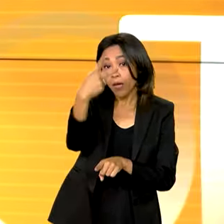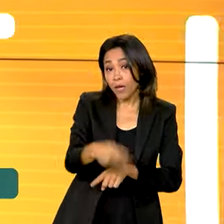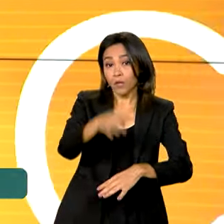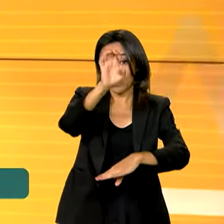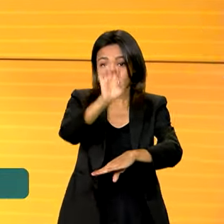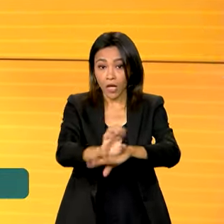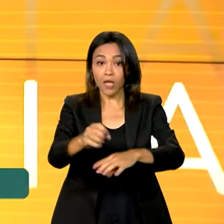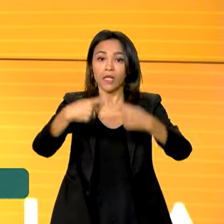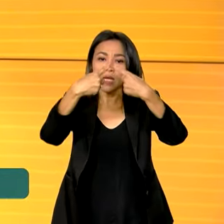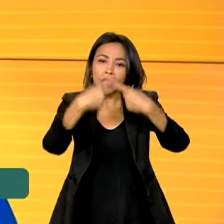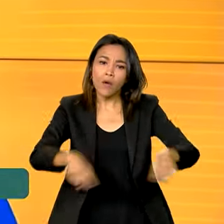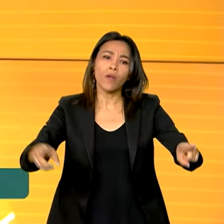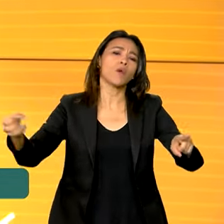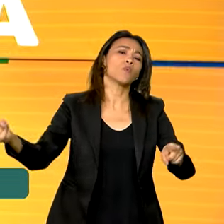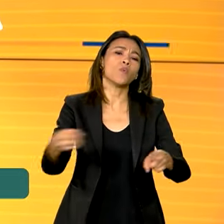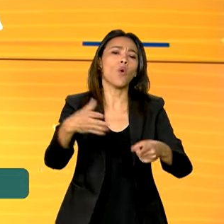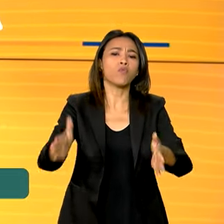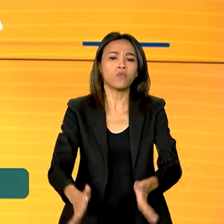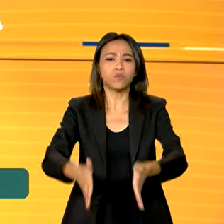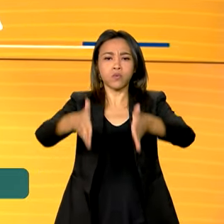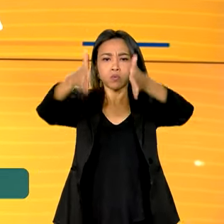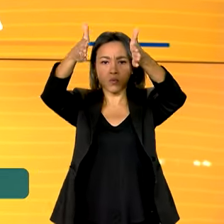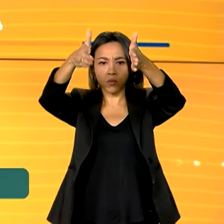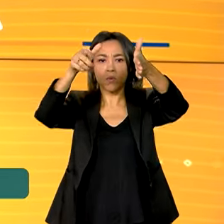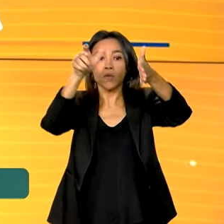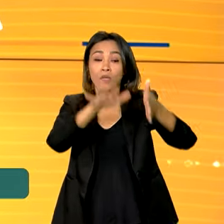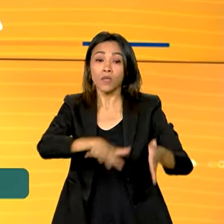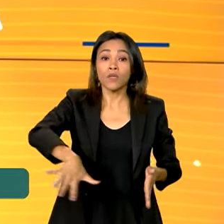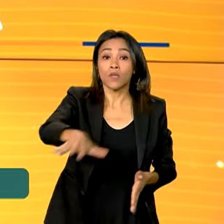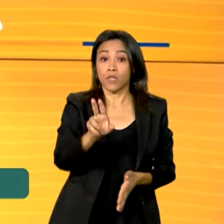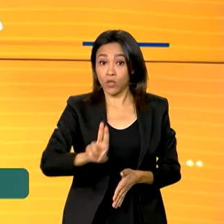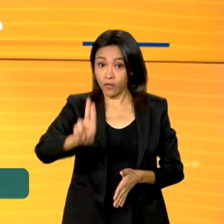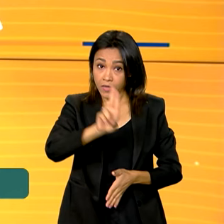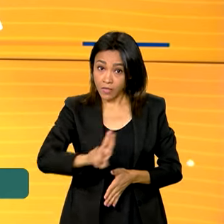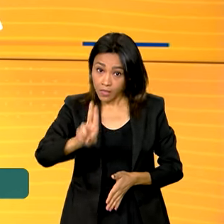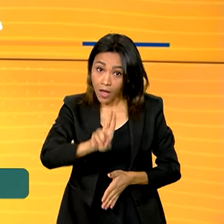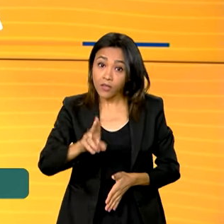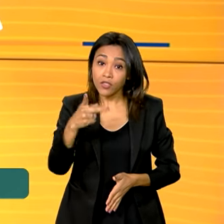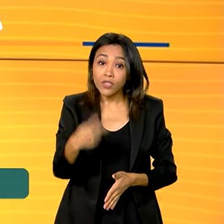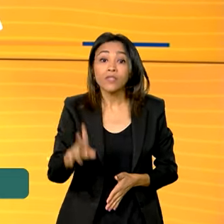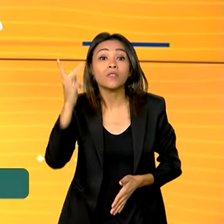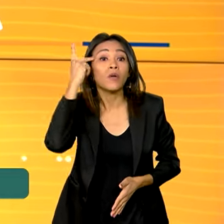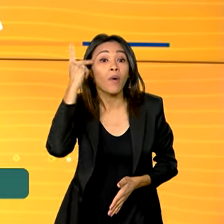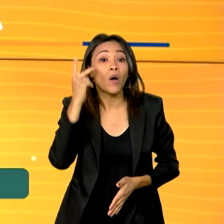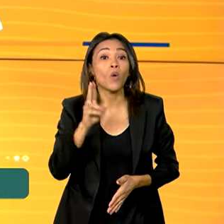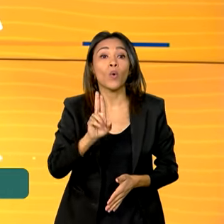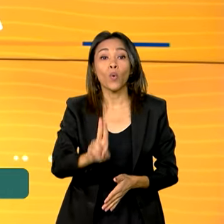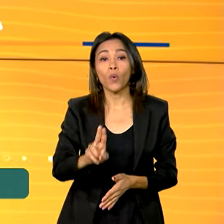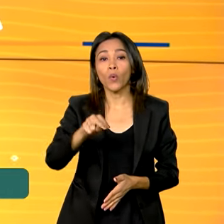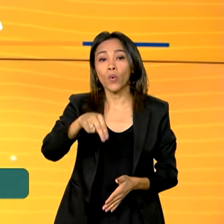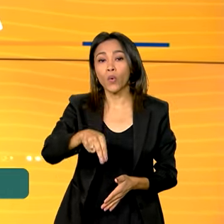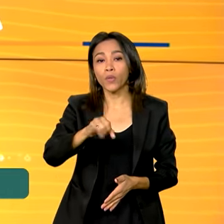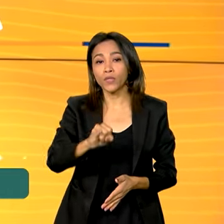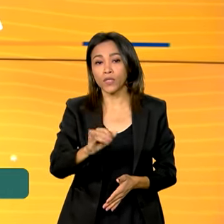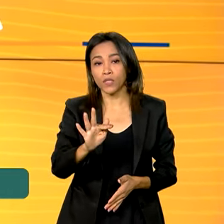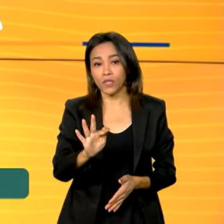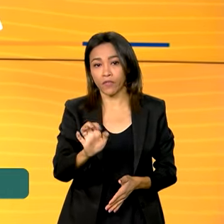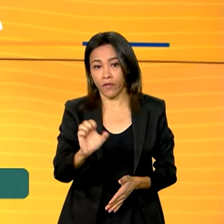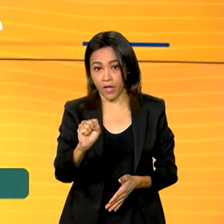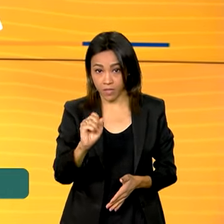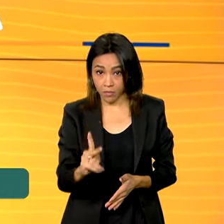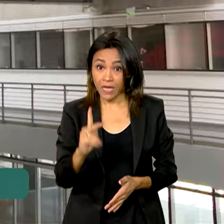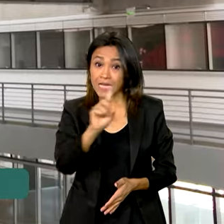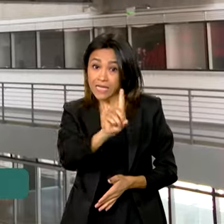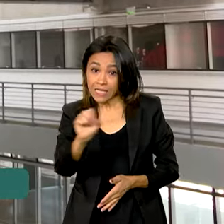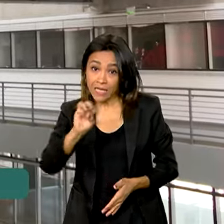o novo edifício do Campus Osasco da Universidade Federal de São Paulo, a Unifesp. Foram investidos ali mais de 100 milhões de